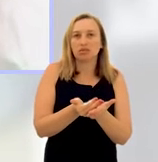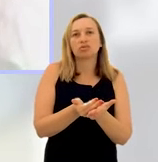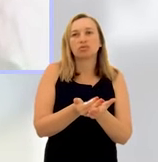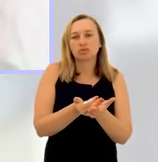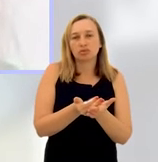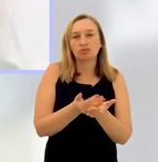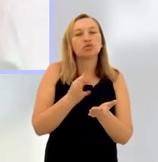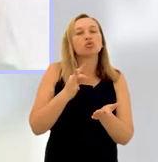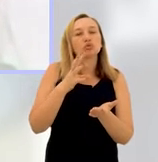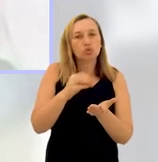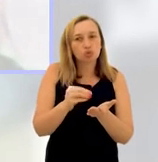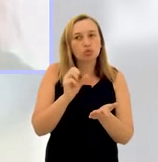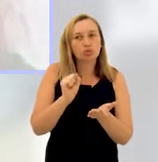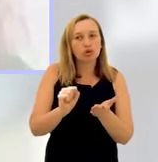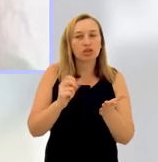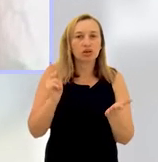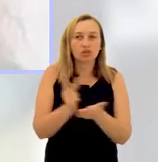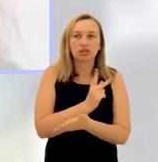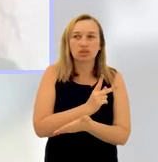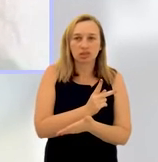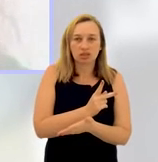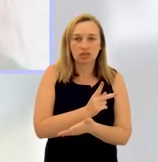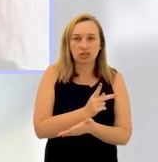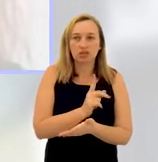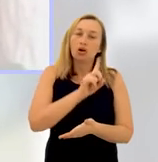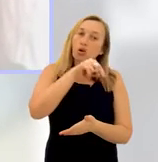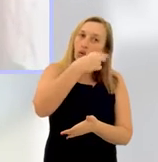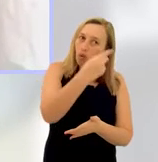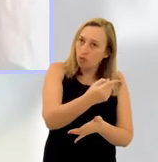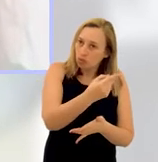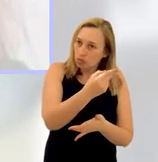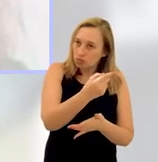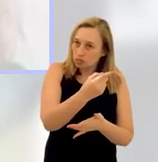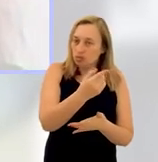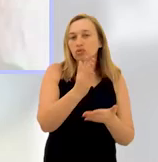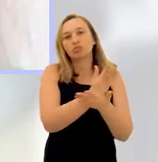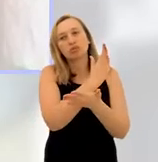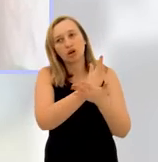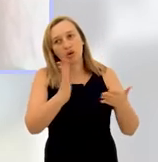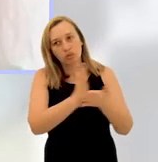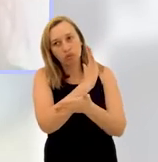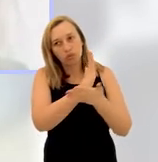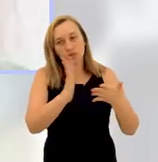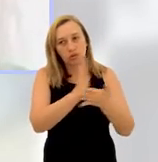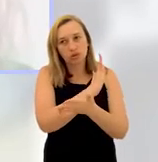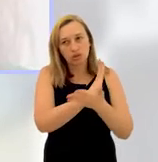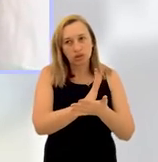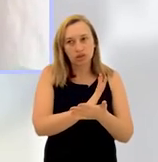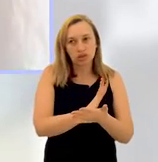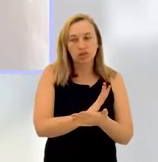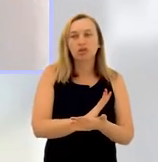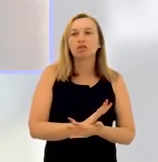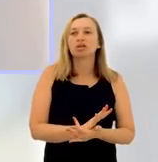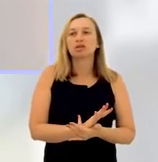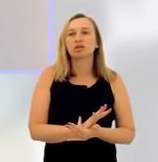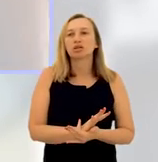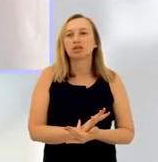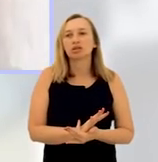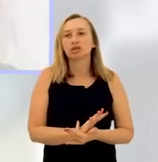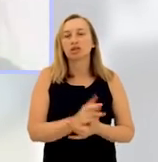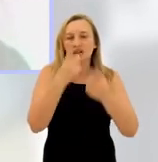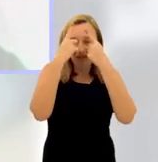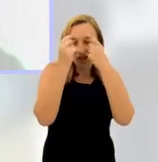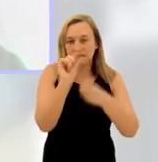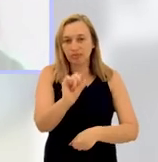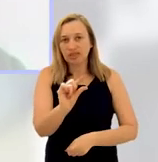iceberg que começa com essas outras chamadas por alguns, chamadas erroneamente